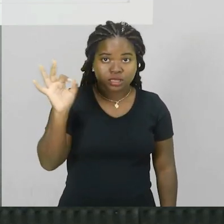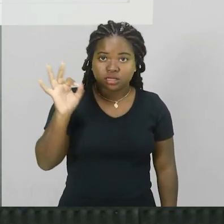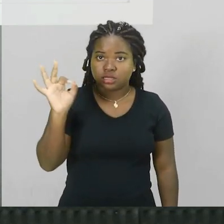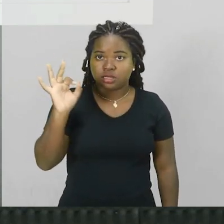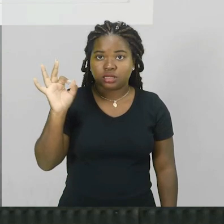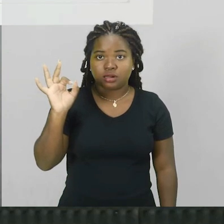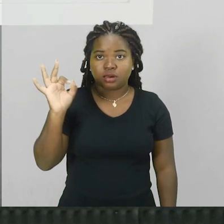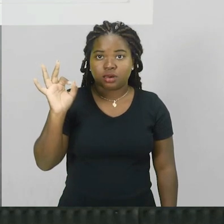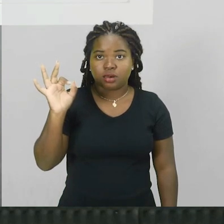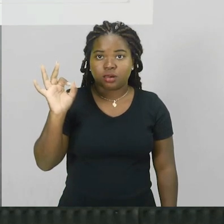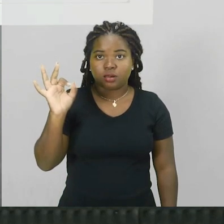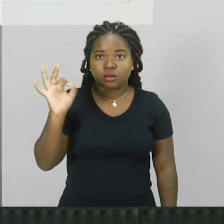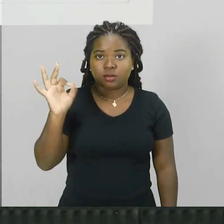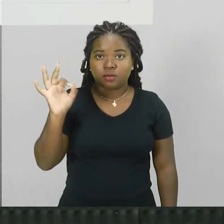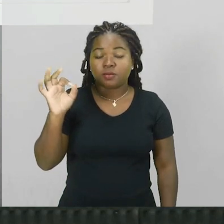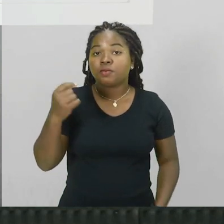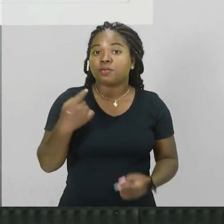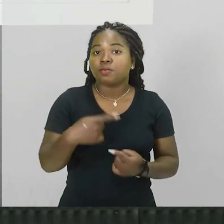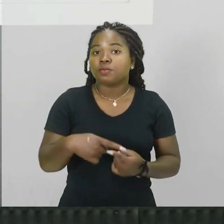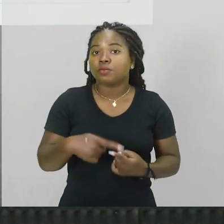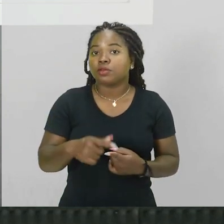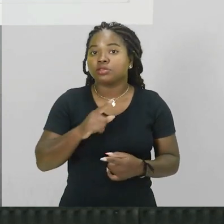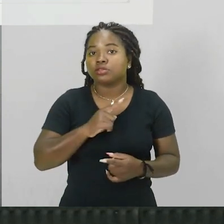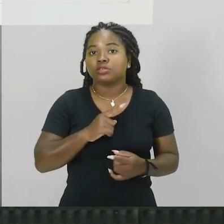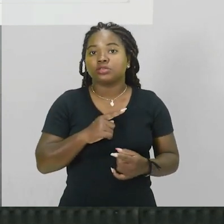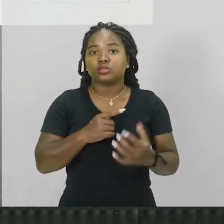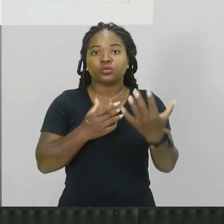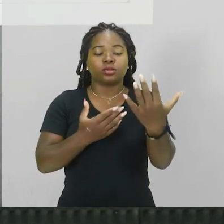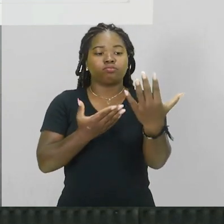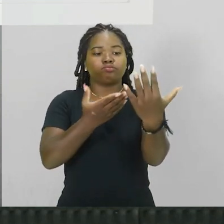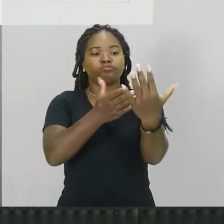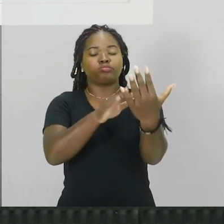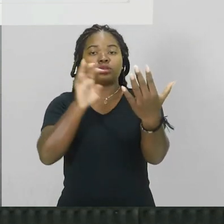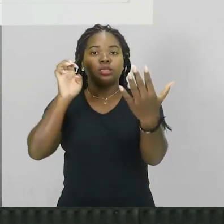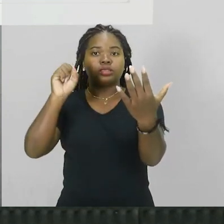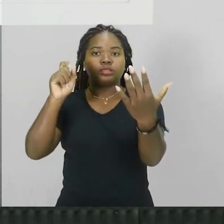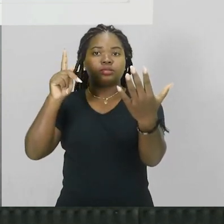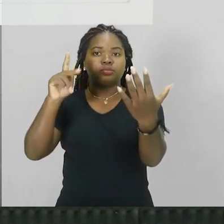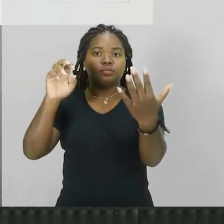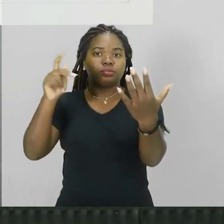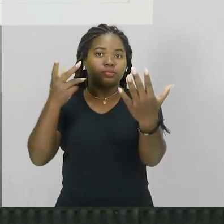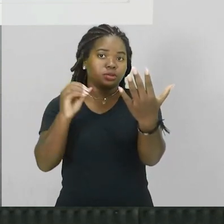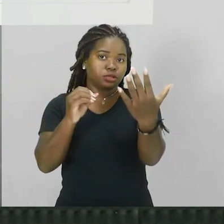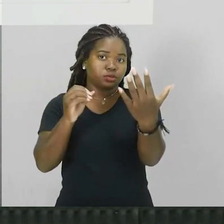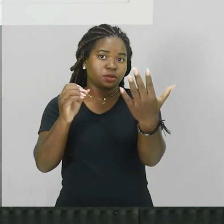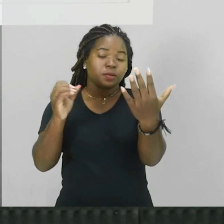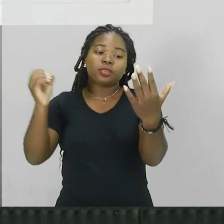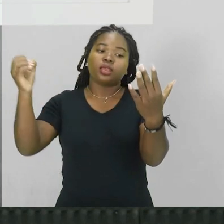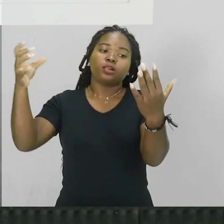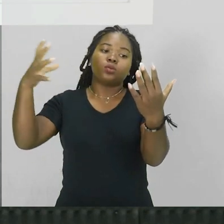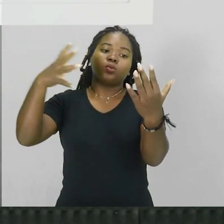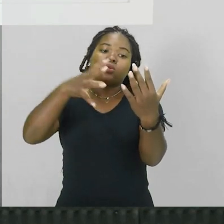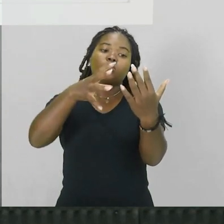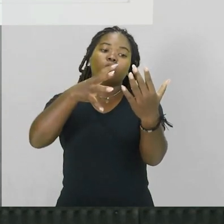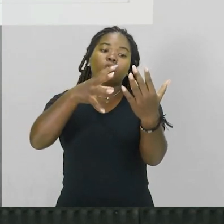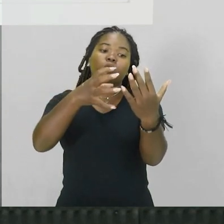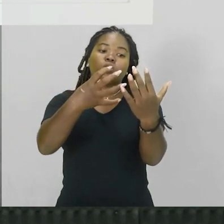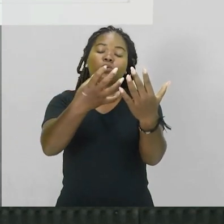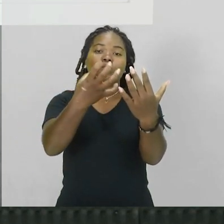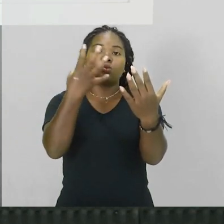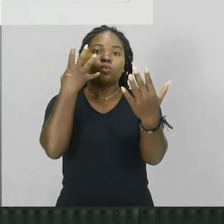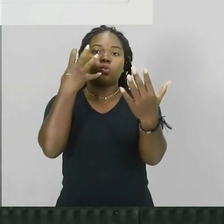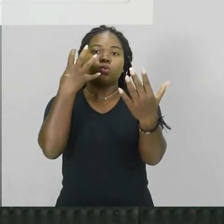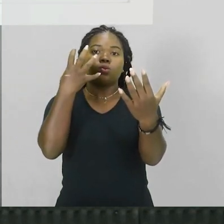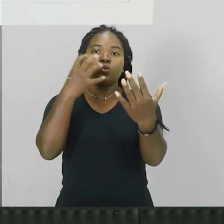certo? porque nós teremos um espelho no lugar da lente a luz ia incidir e iria